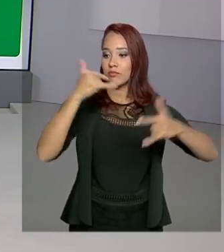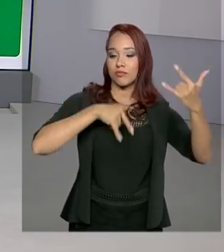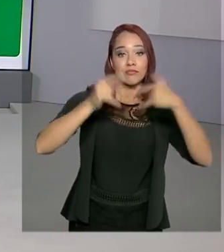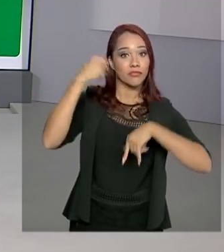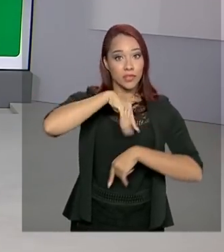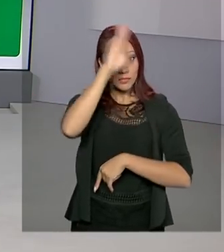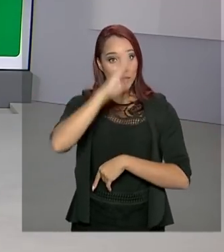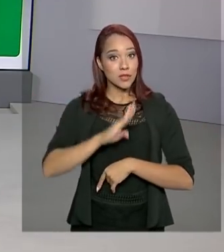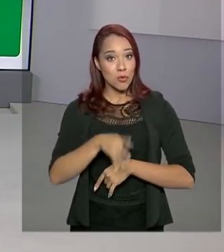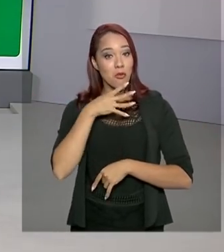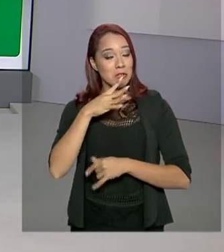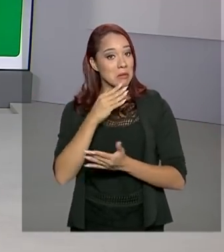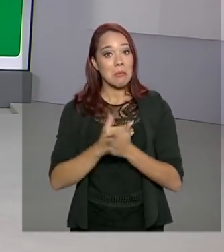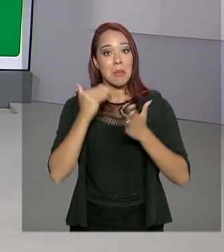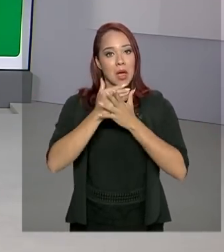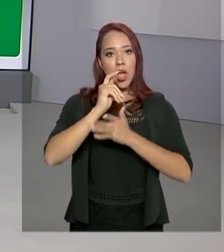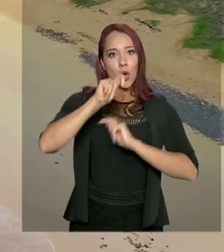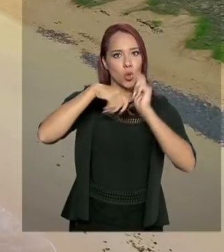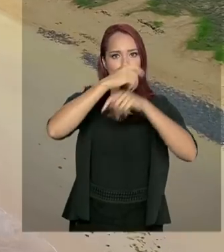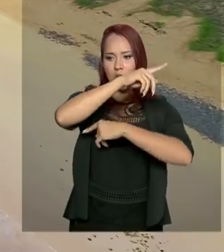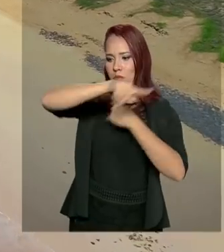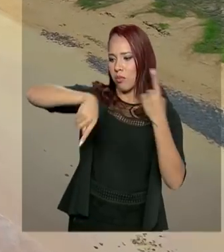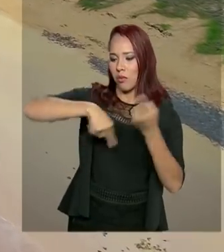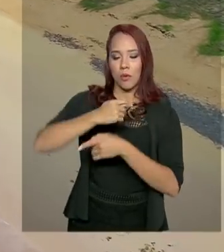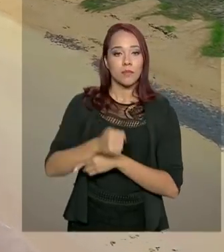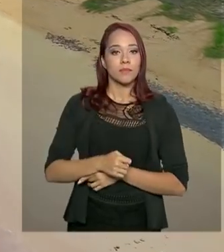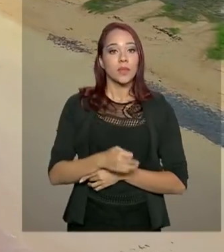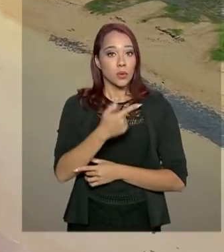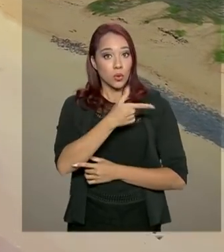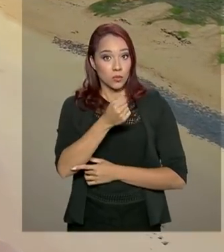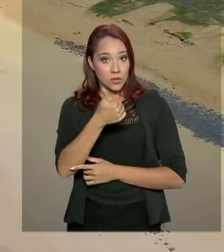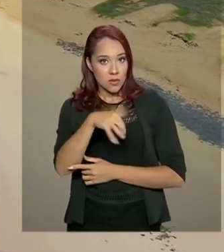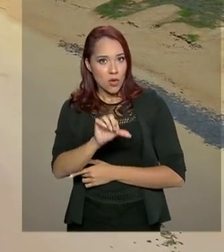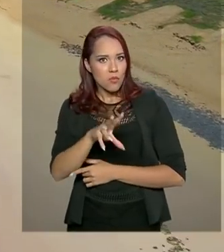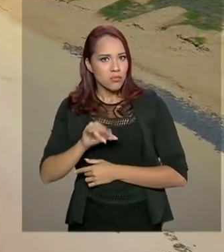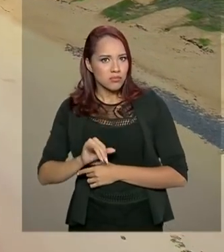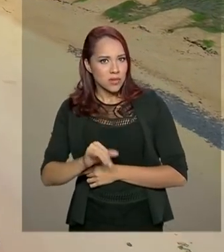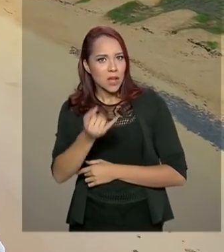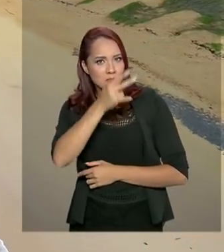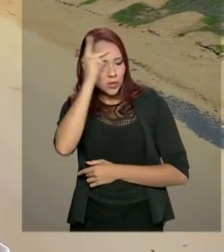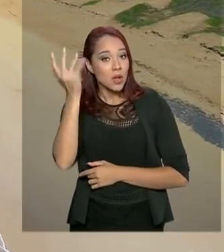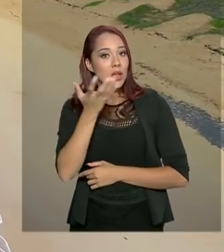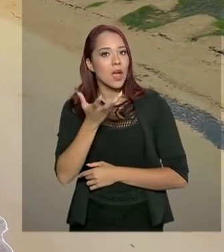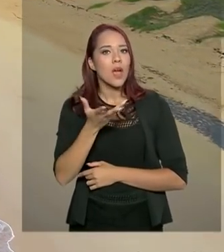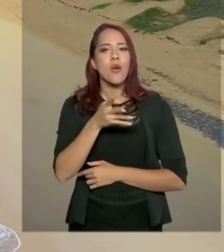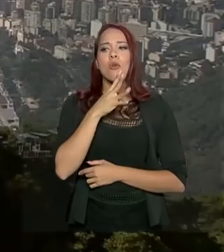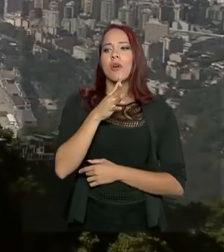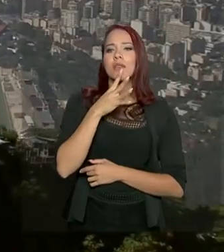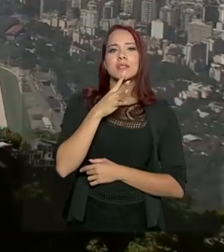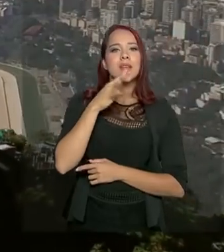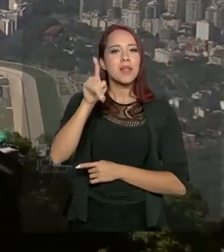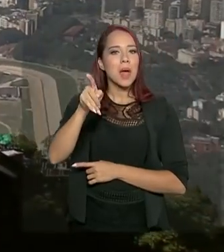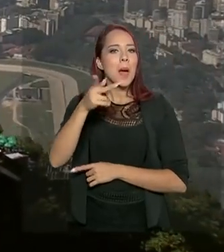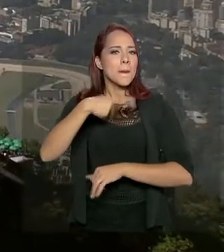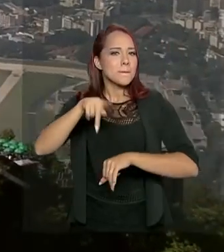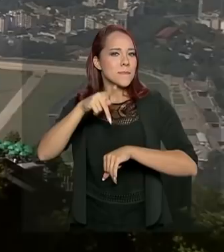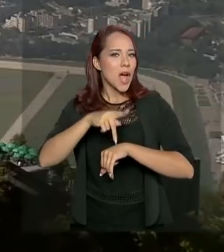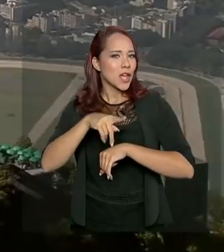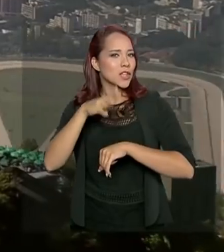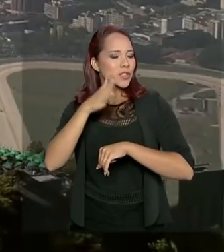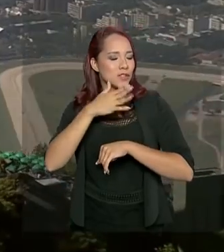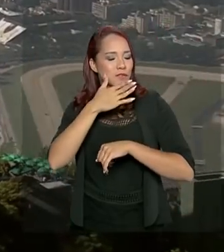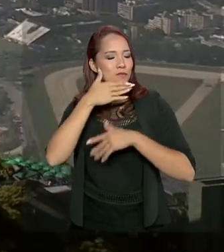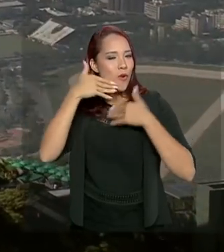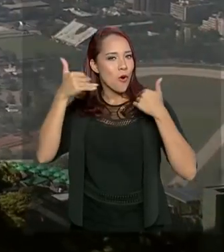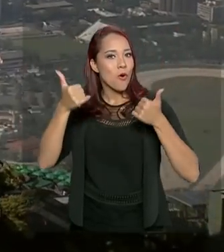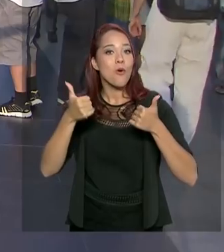oferecer, fazendo a economia girar. Em 2019, as oportunidades para quem quer conhecer o famoso país tropical se